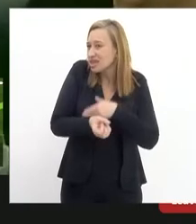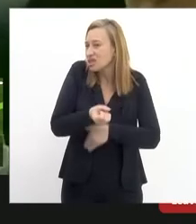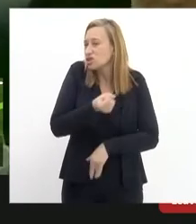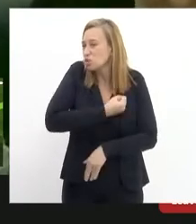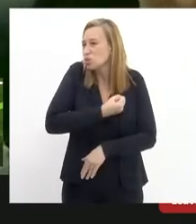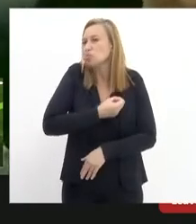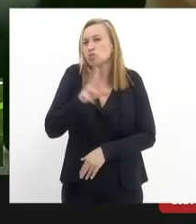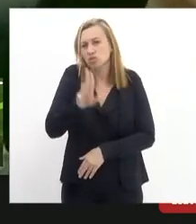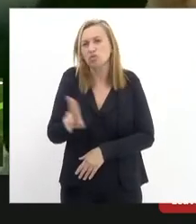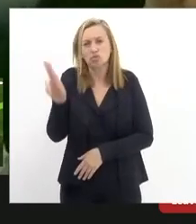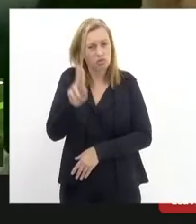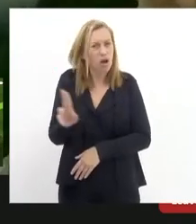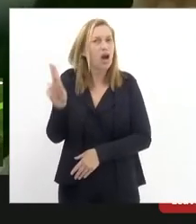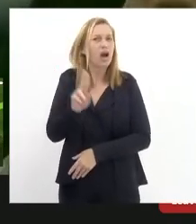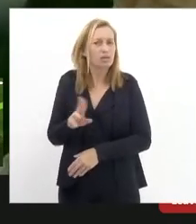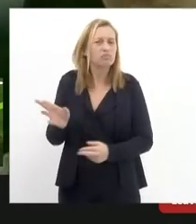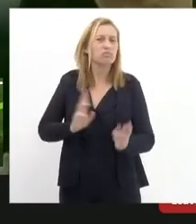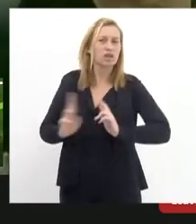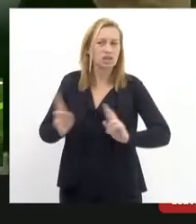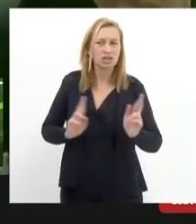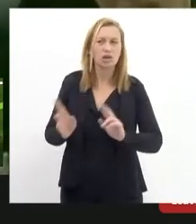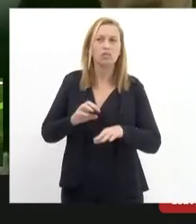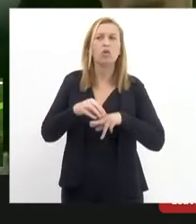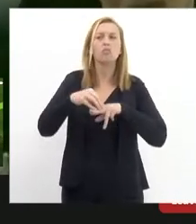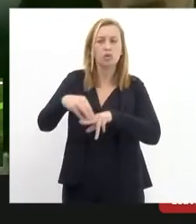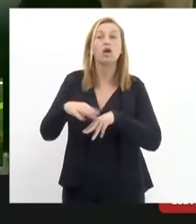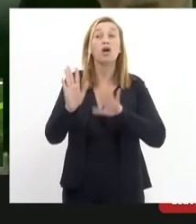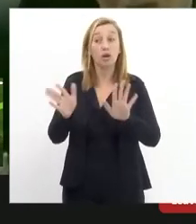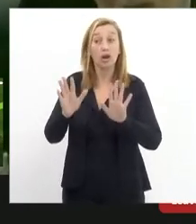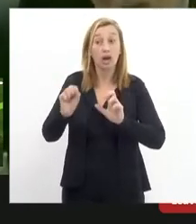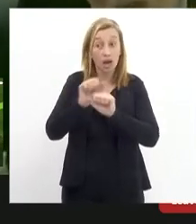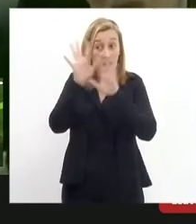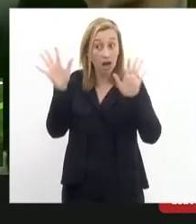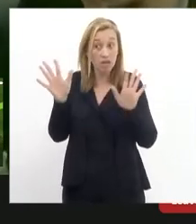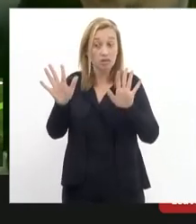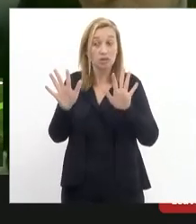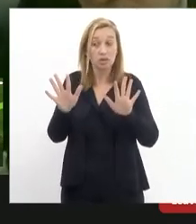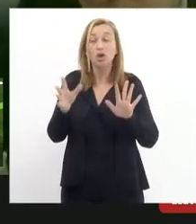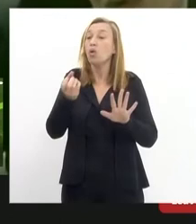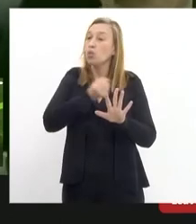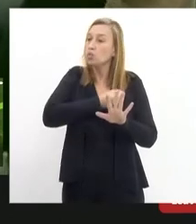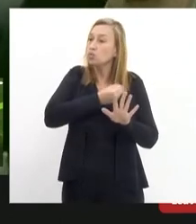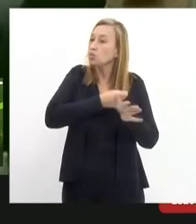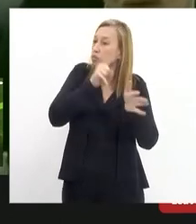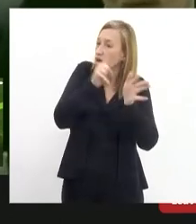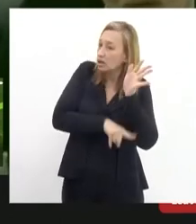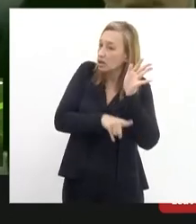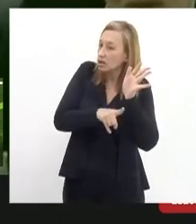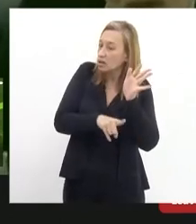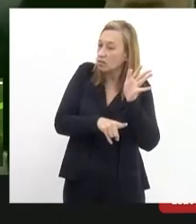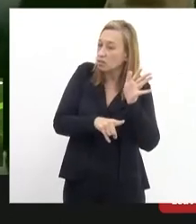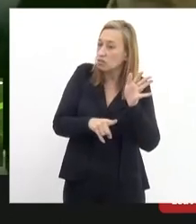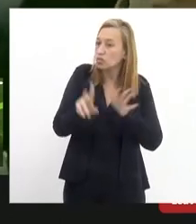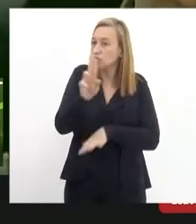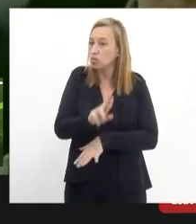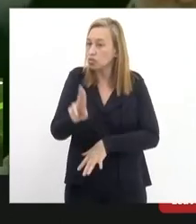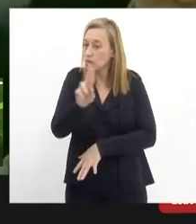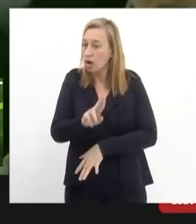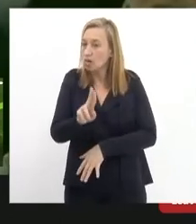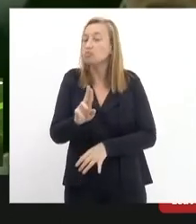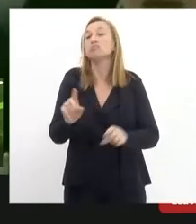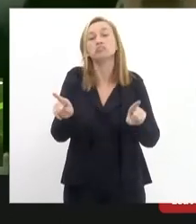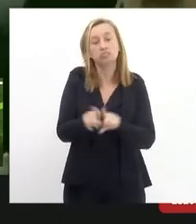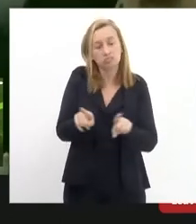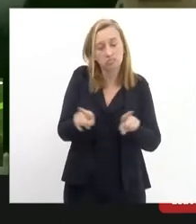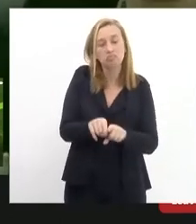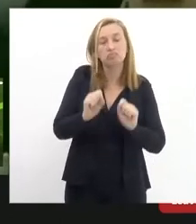usuários com relação ao bonde agora é claro o número a redução de usuários também pode